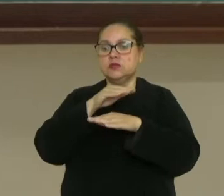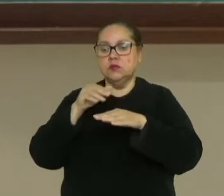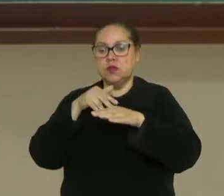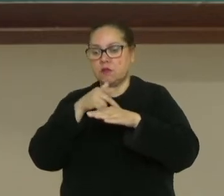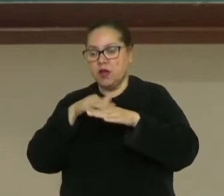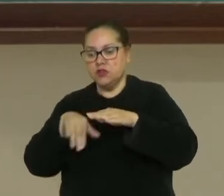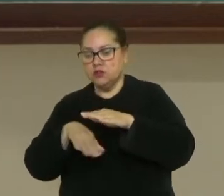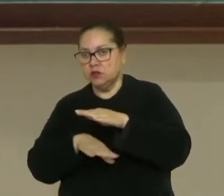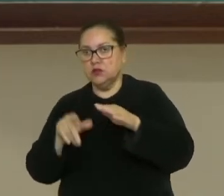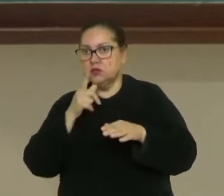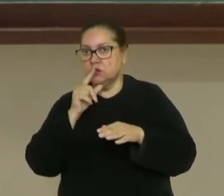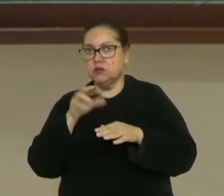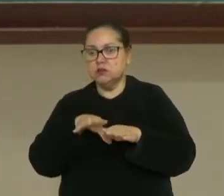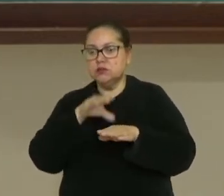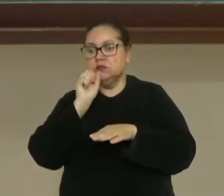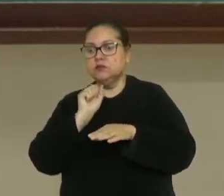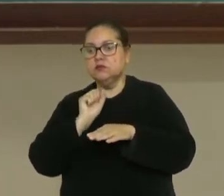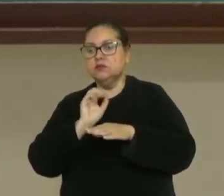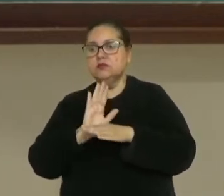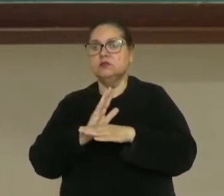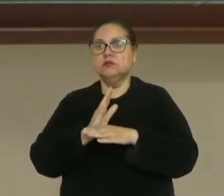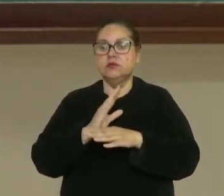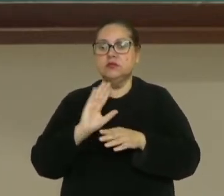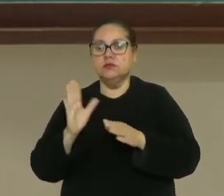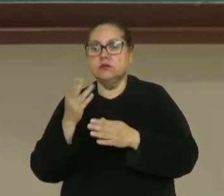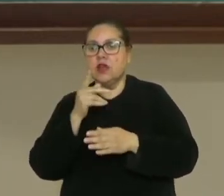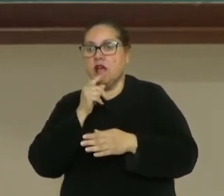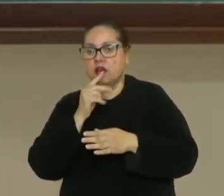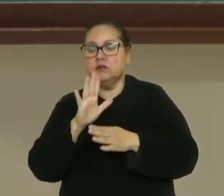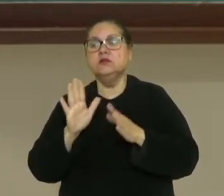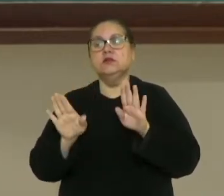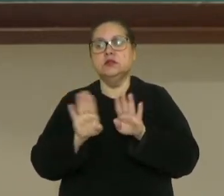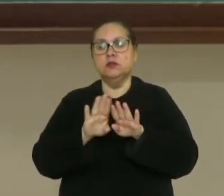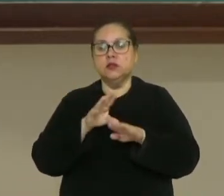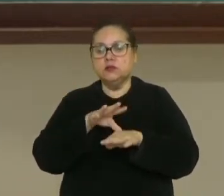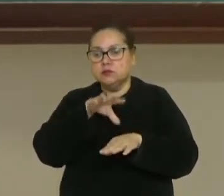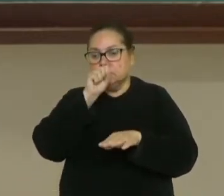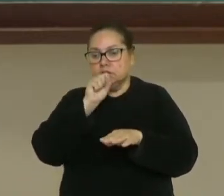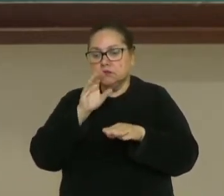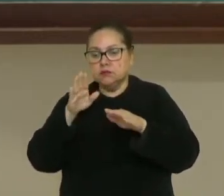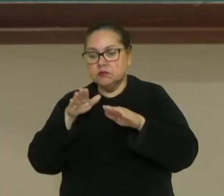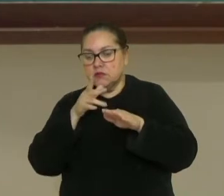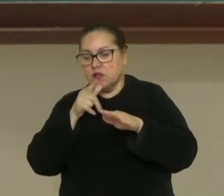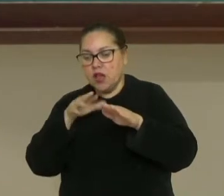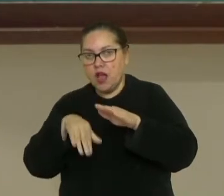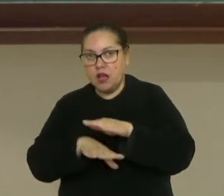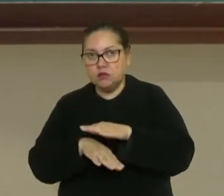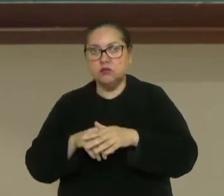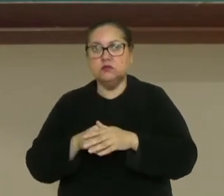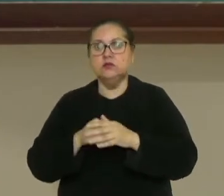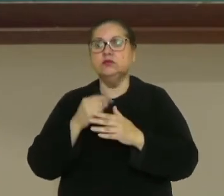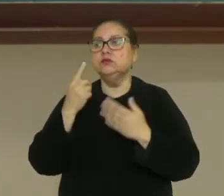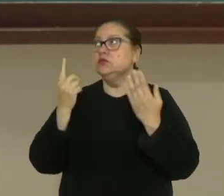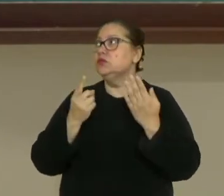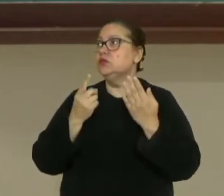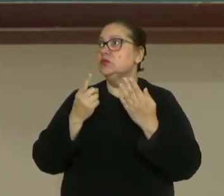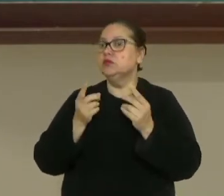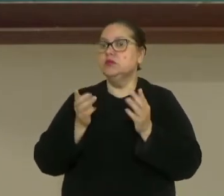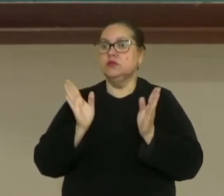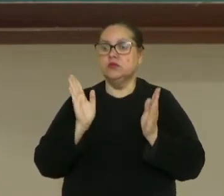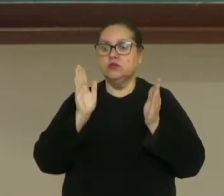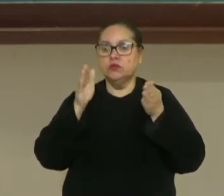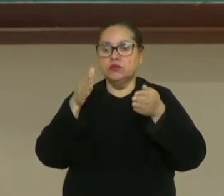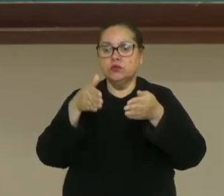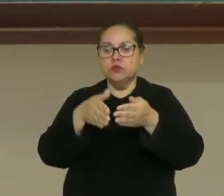comportamento, uma adaptação ao ambiente aquático, embora também não respira embaixo d'água. Tudo isso trata-se de convergência